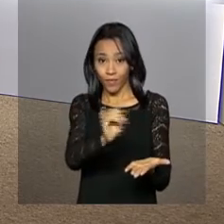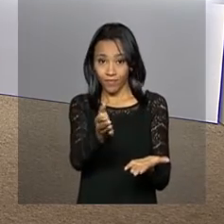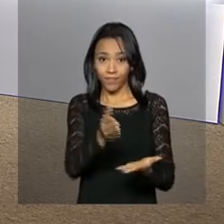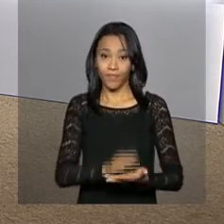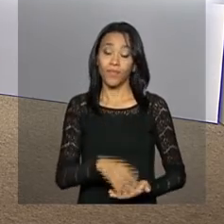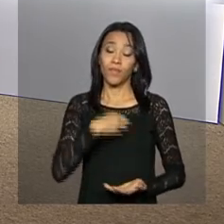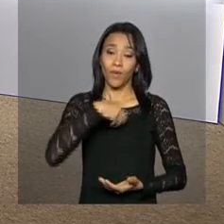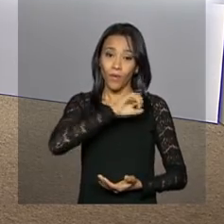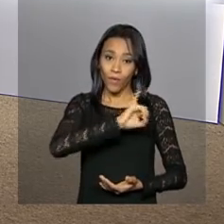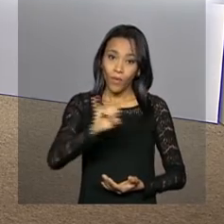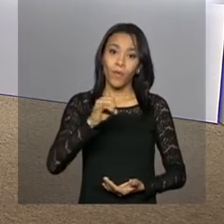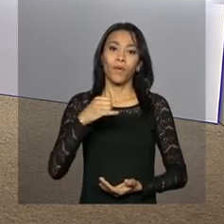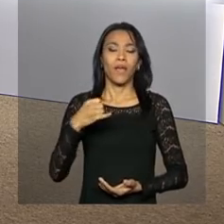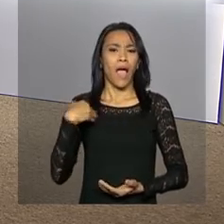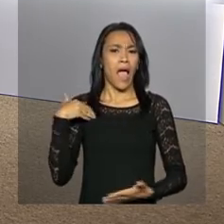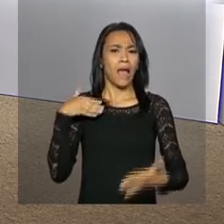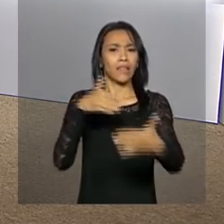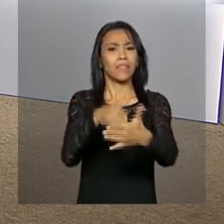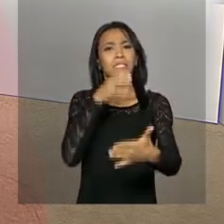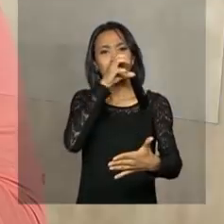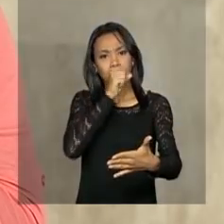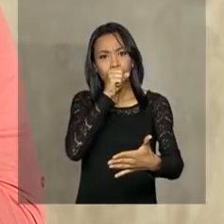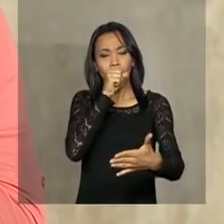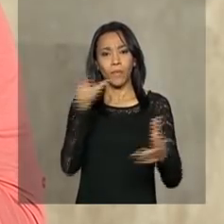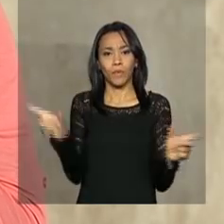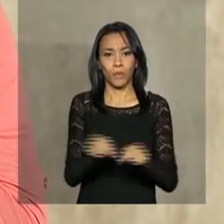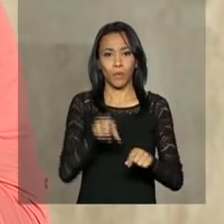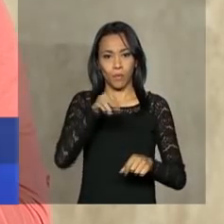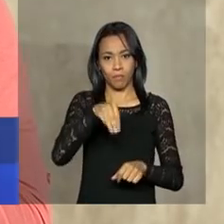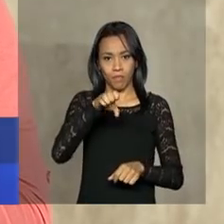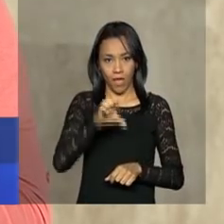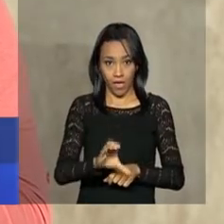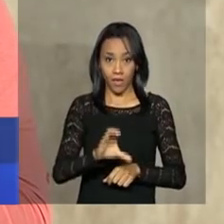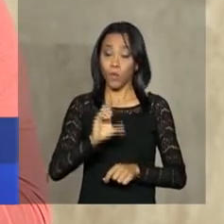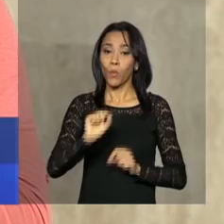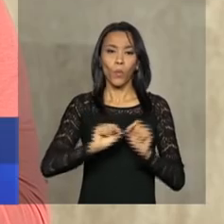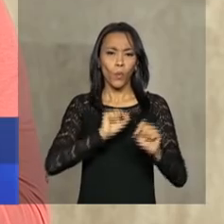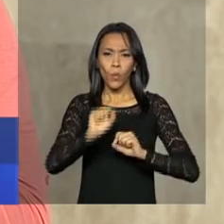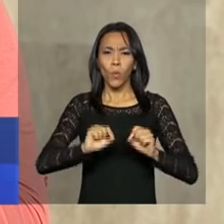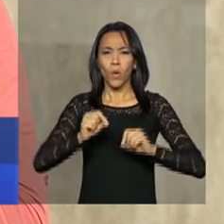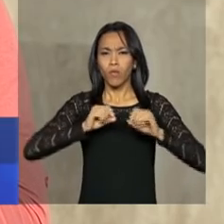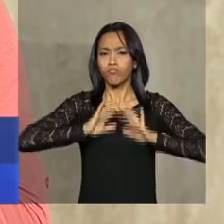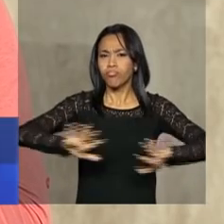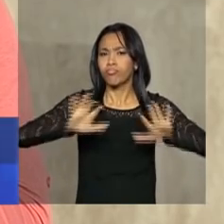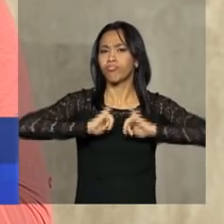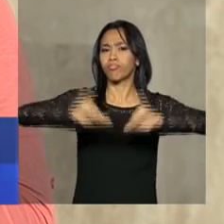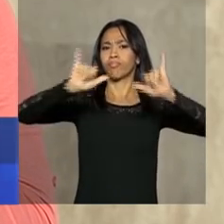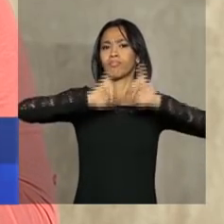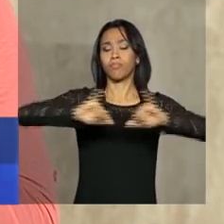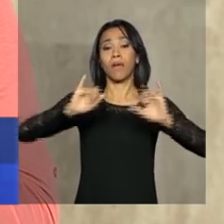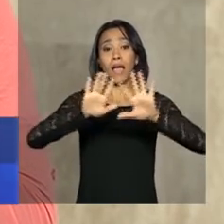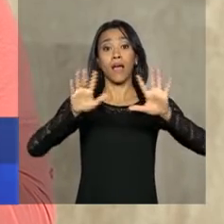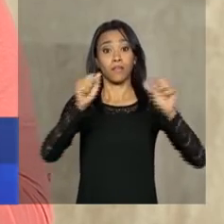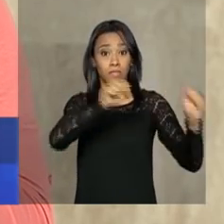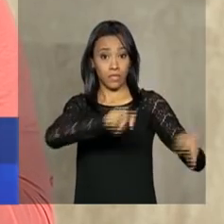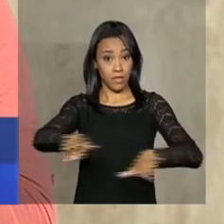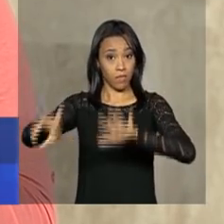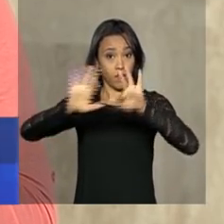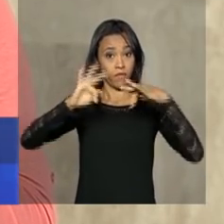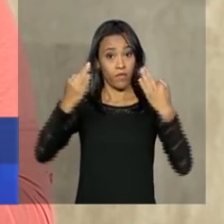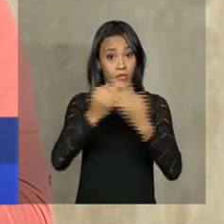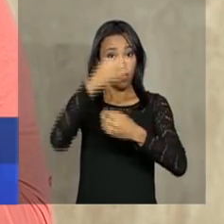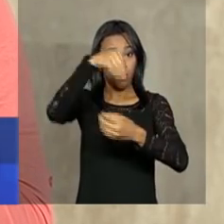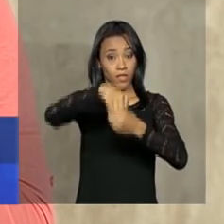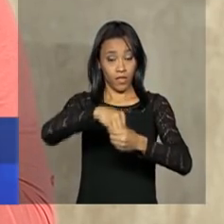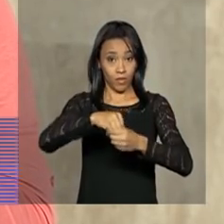Olá, Roberto. Até sábado o Ministério da Educação promove a Semana da Família na Escola. O tema